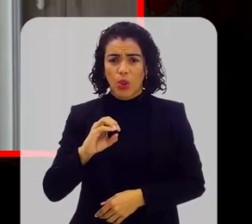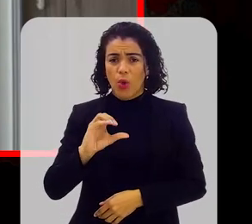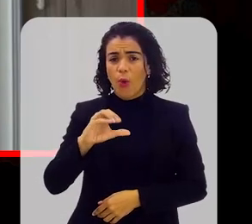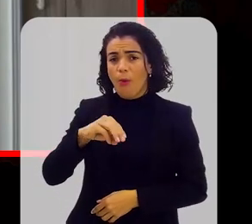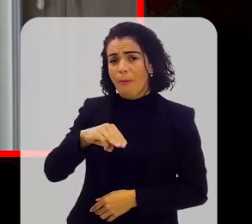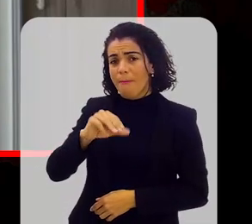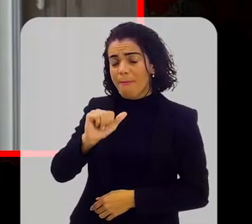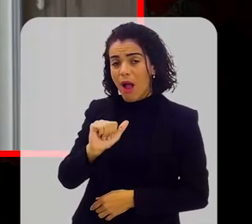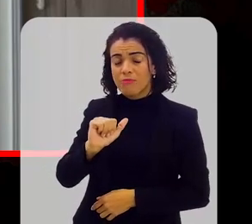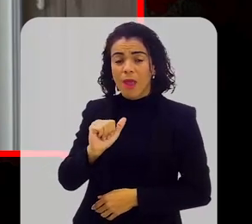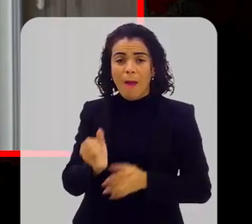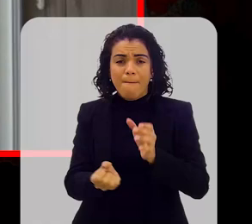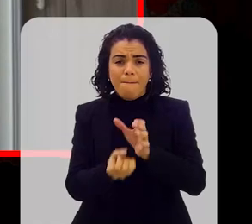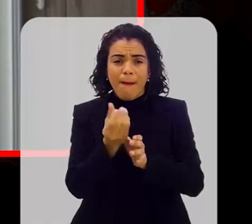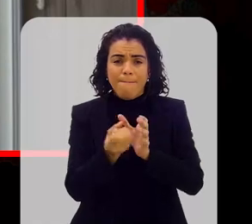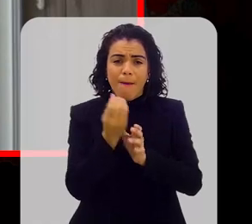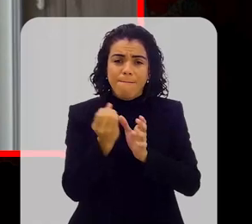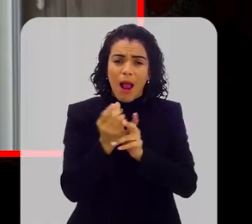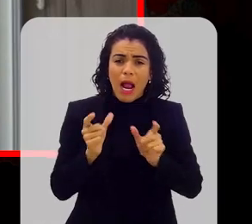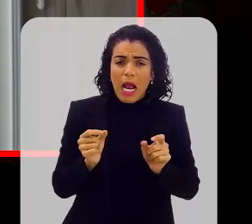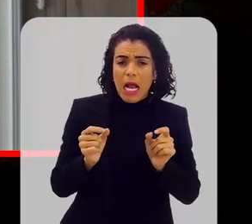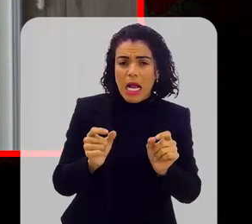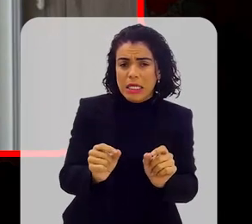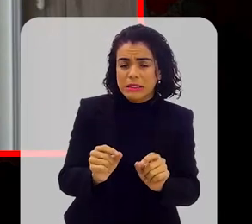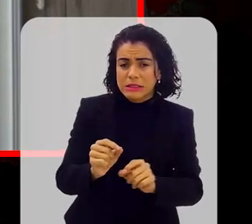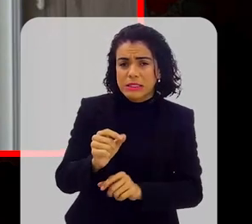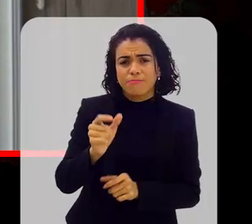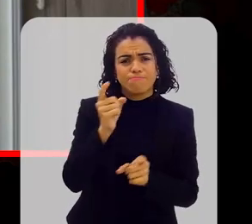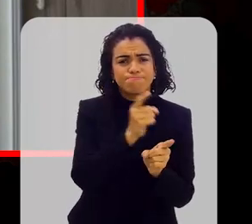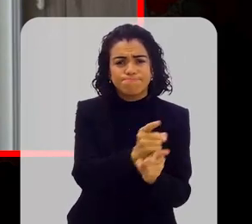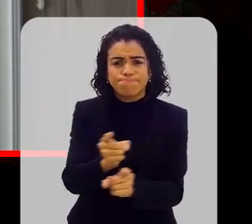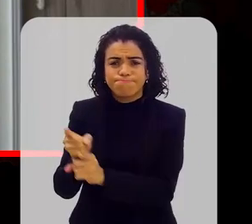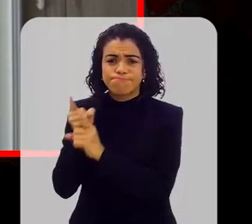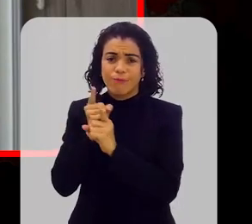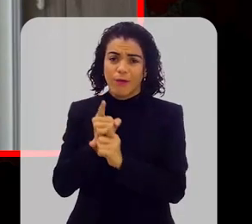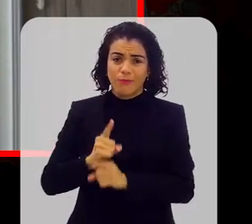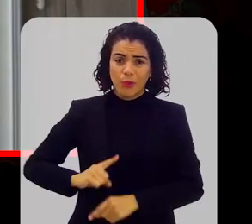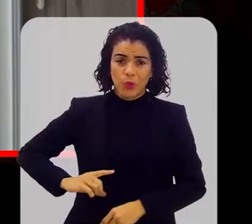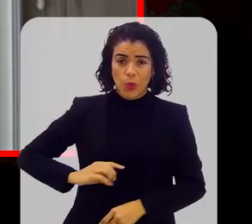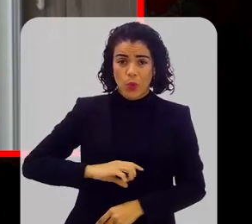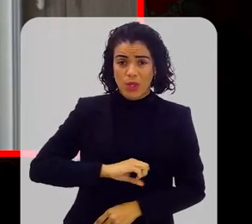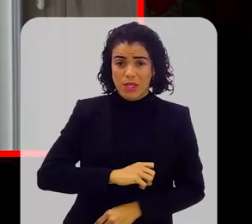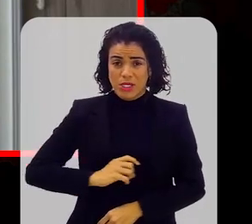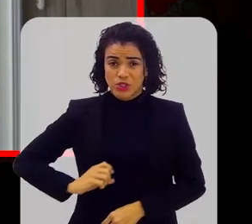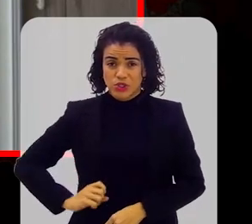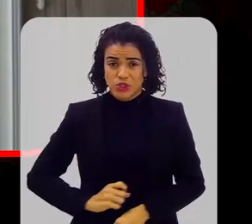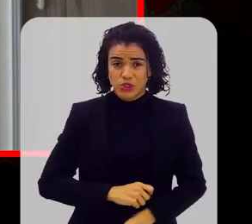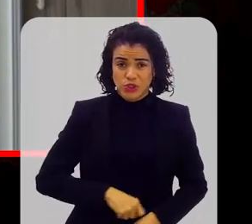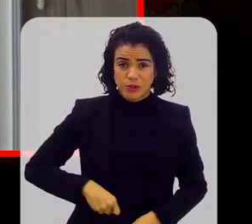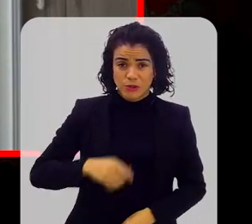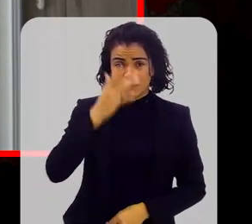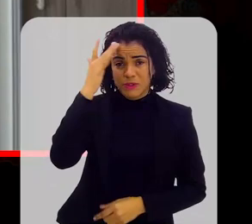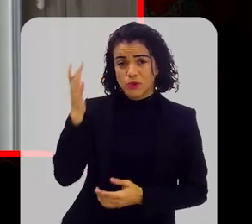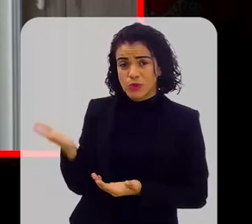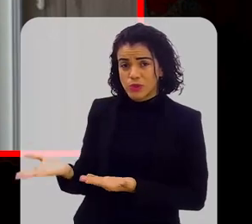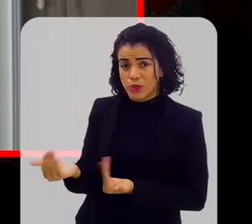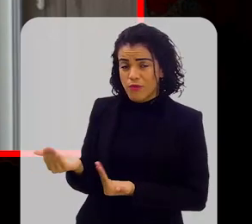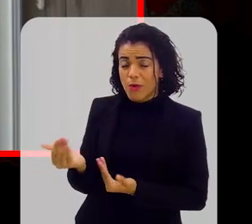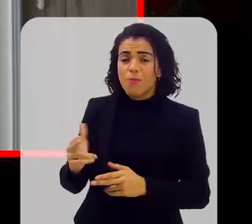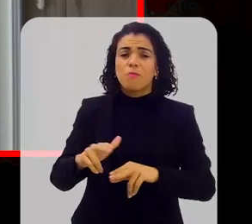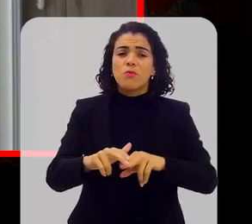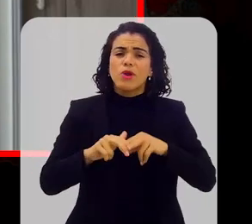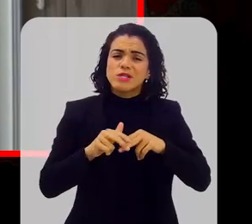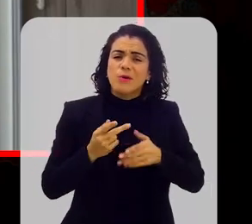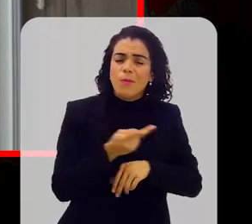glândulas, tem se manifestado cada vez mais frequentemente no intestino e de pessoas mais jovens. Por isso,